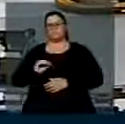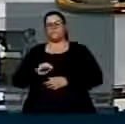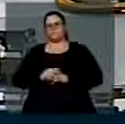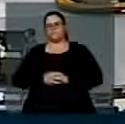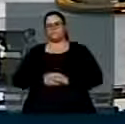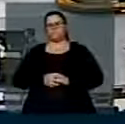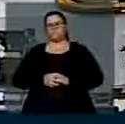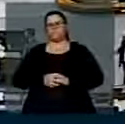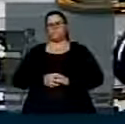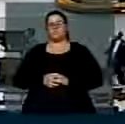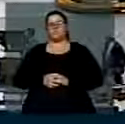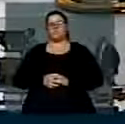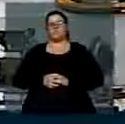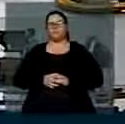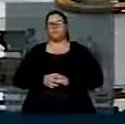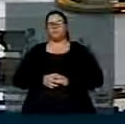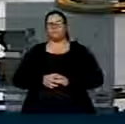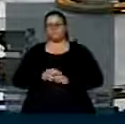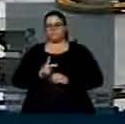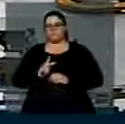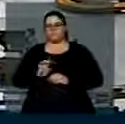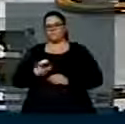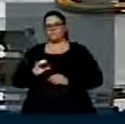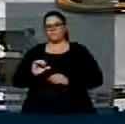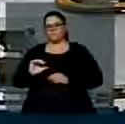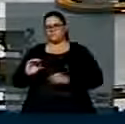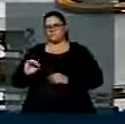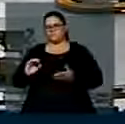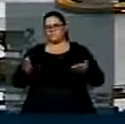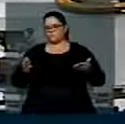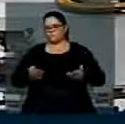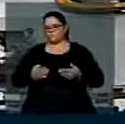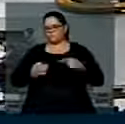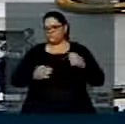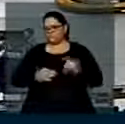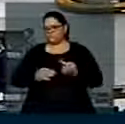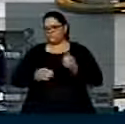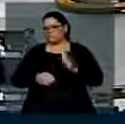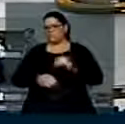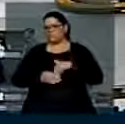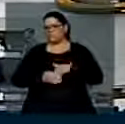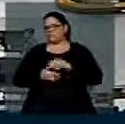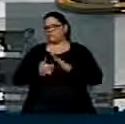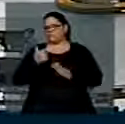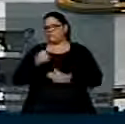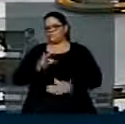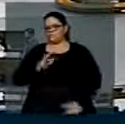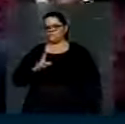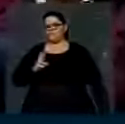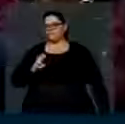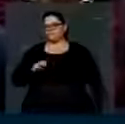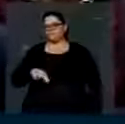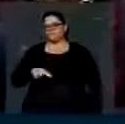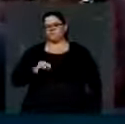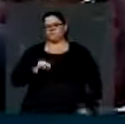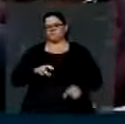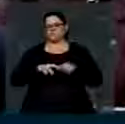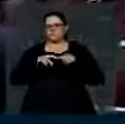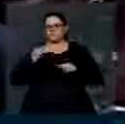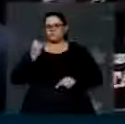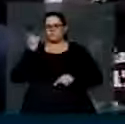para vir votar a PEC 90 agora, depois votarmos o segundo turno pela importância da matéria